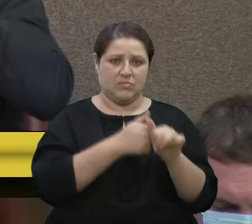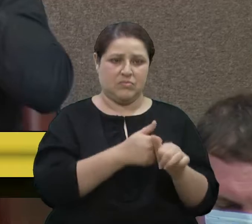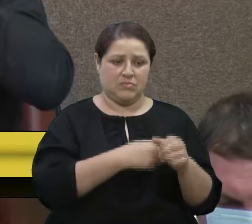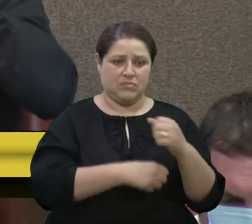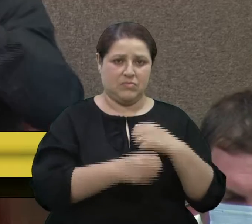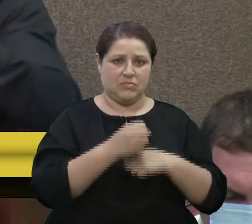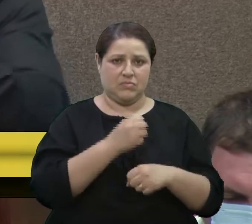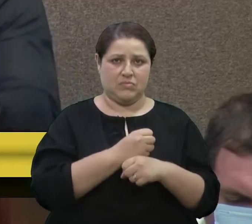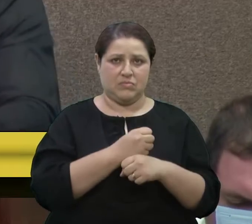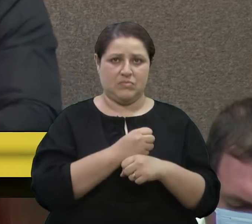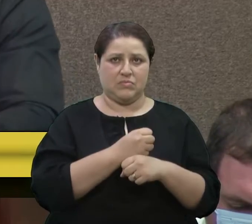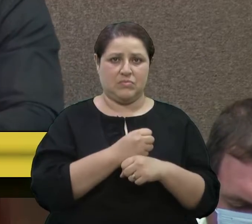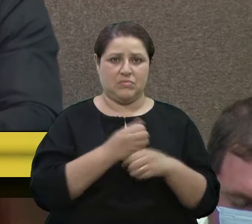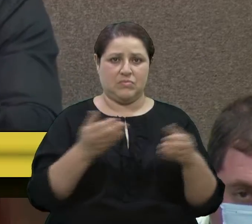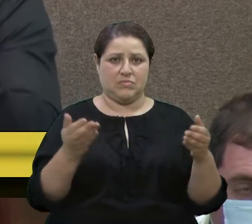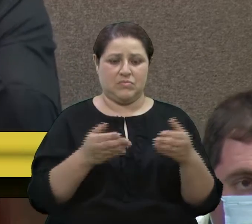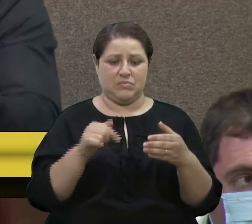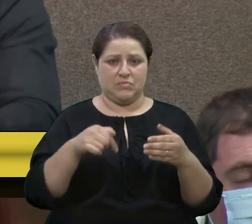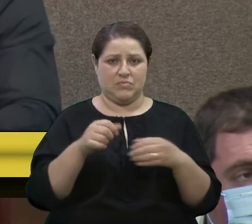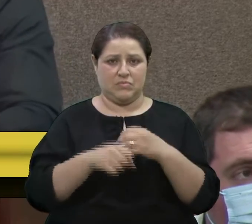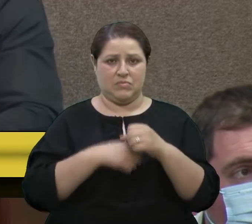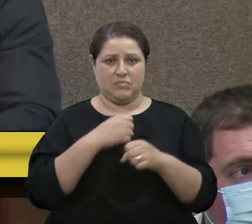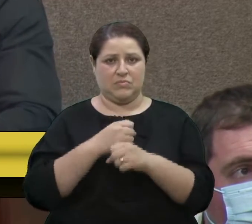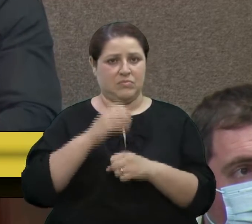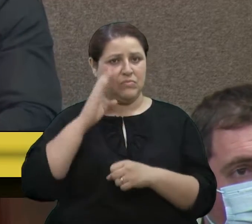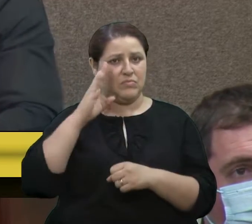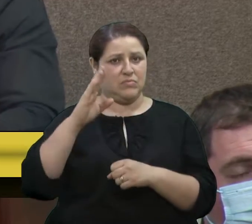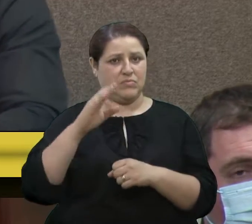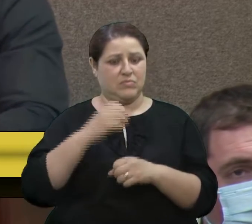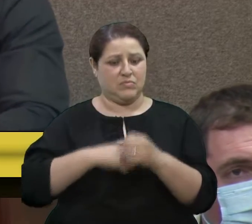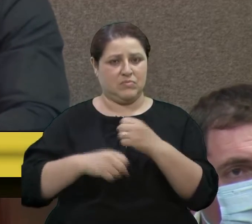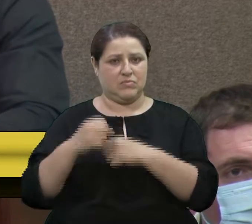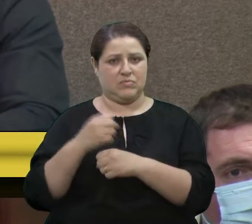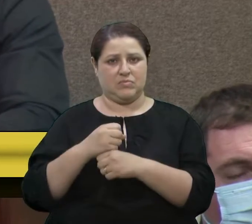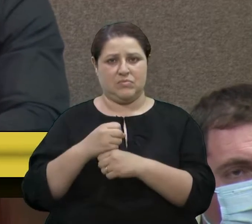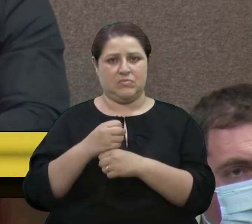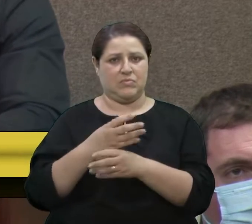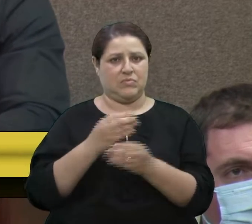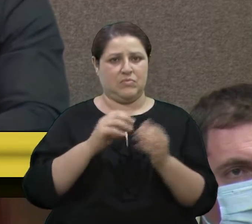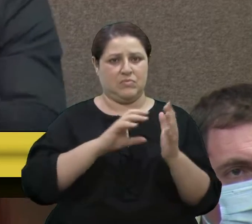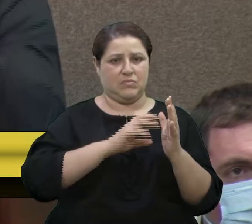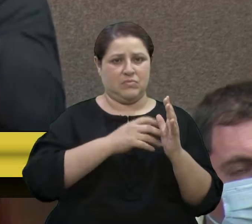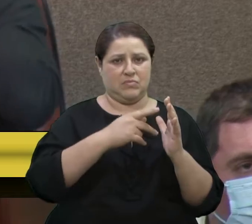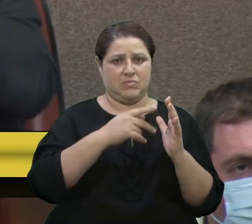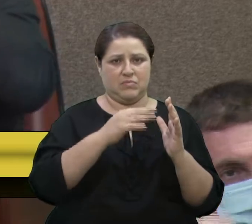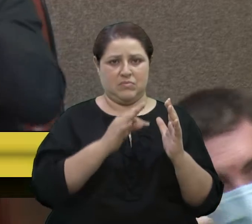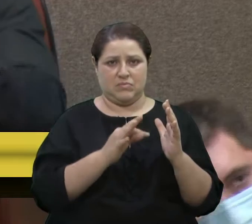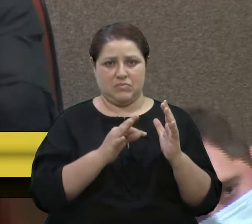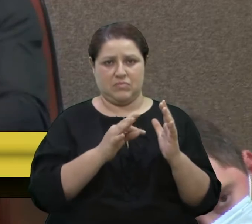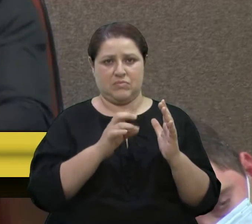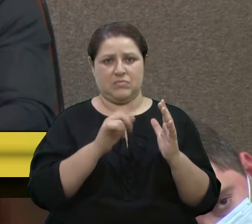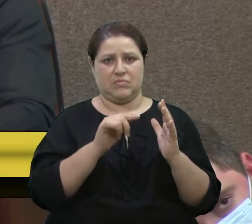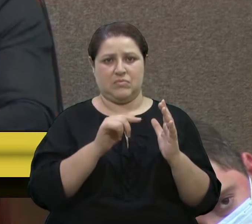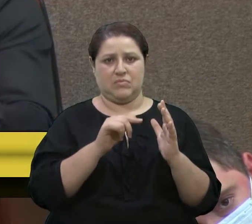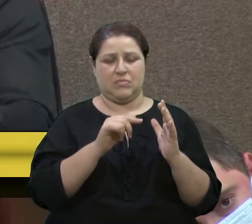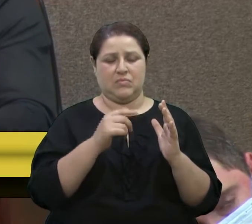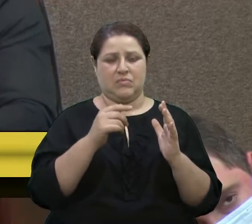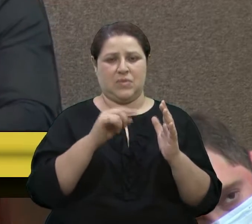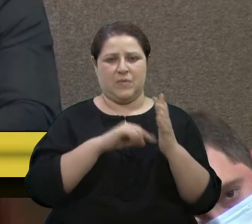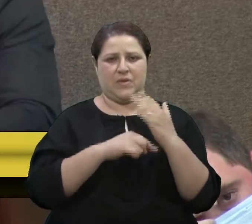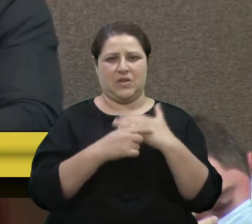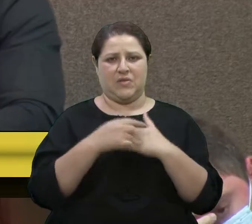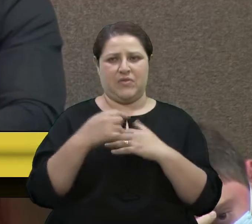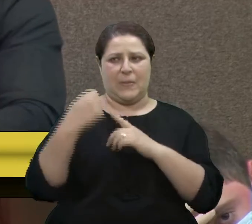passado como neste ano, mas principalmente ano passado, eu apanhei muito do PT. Na ocasião, defendia, o meu